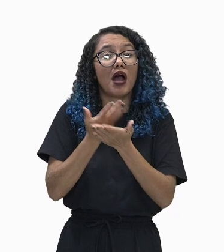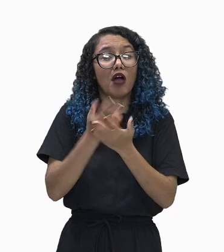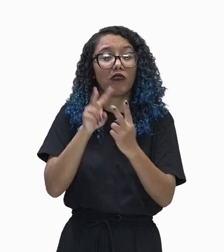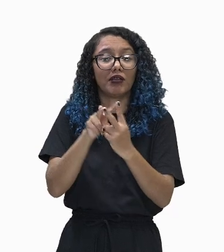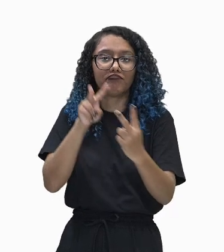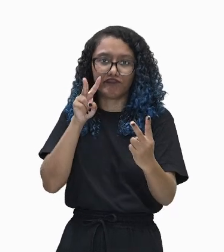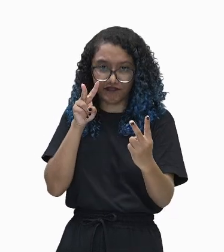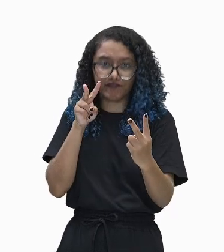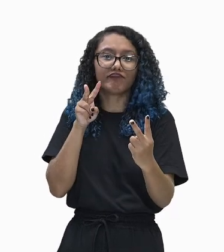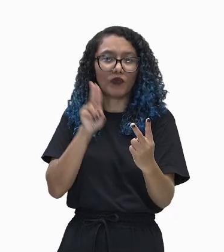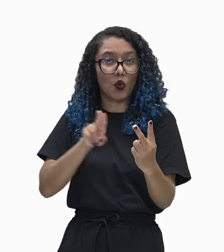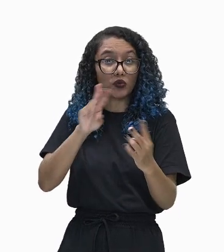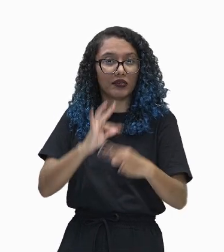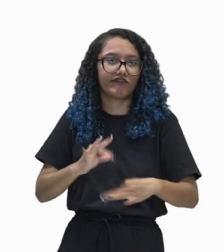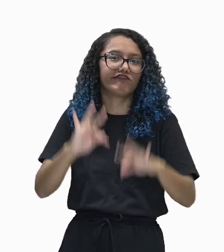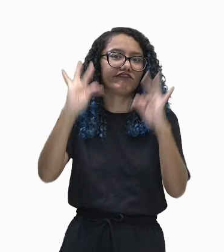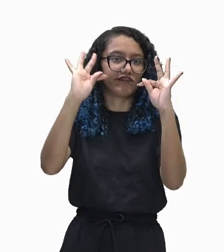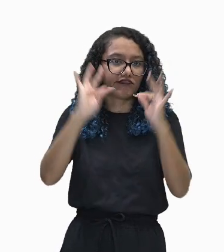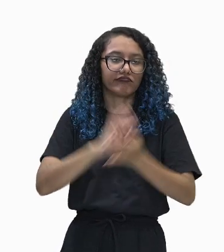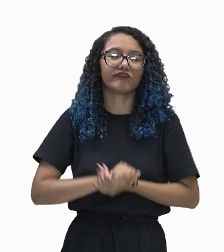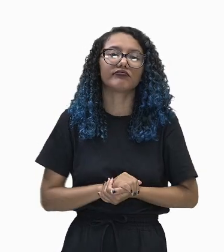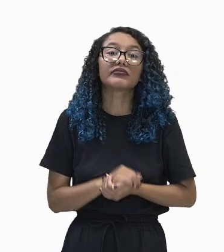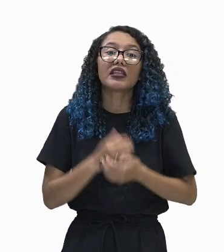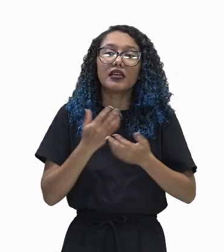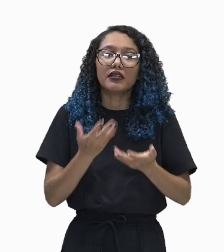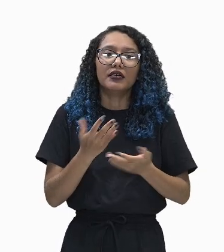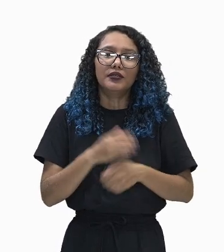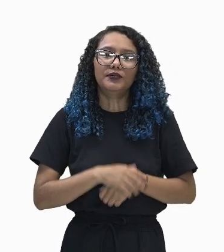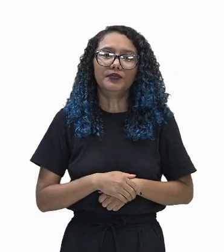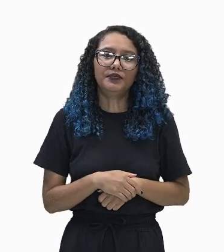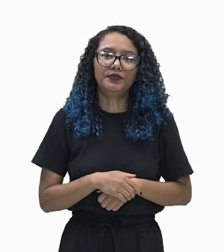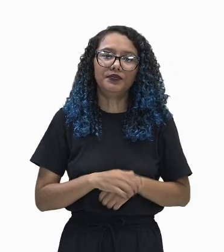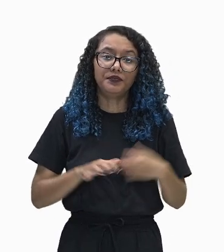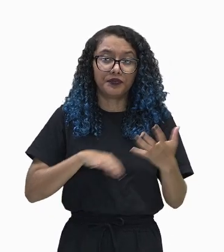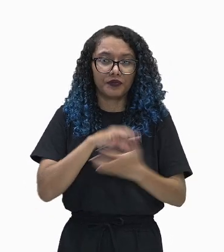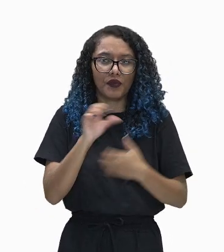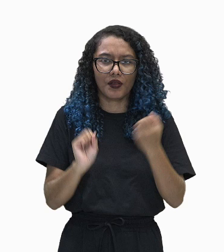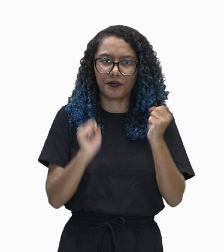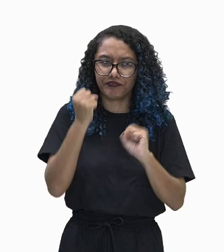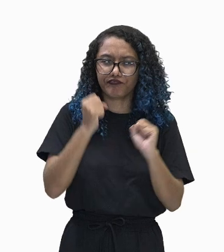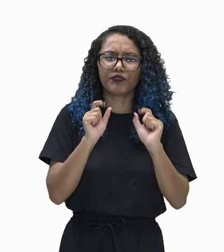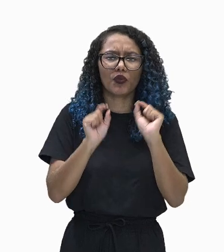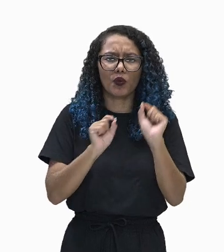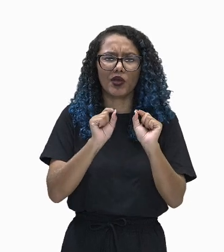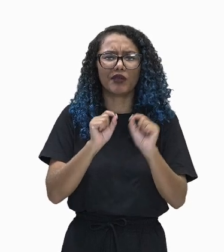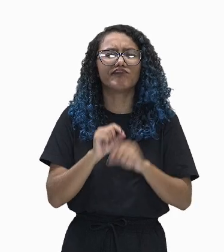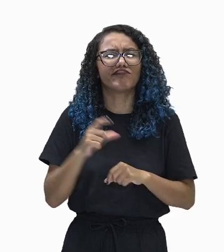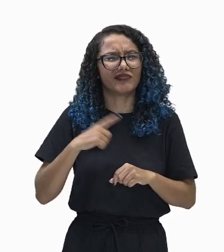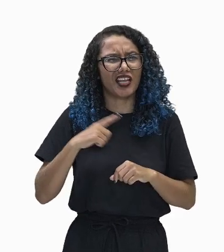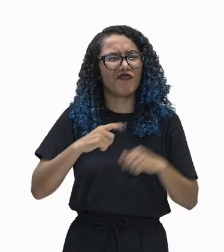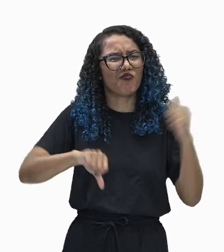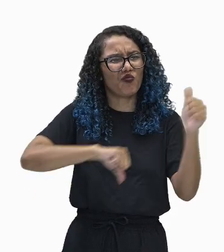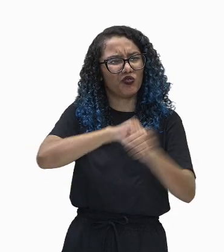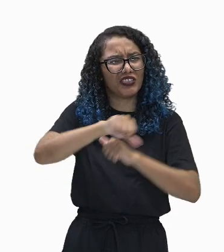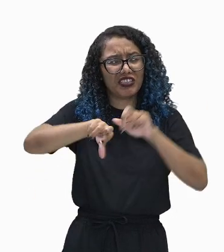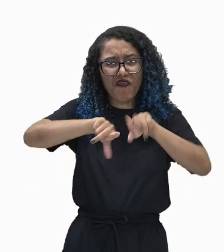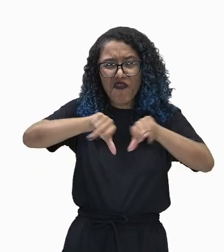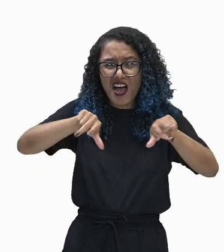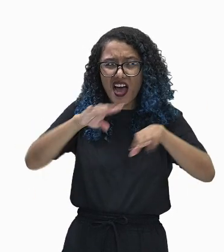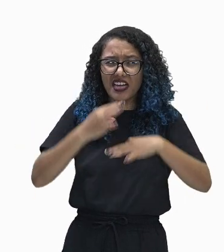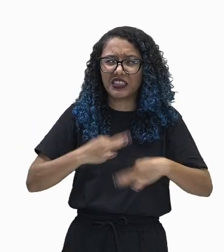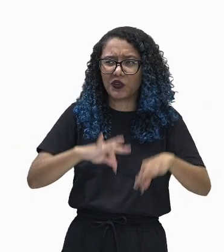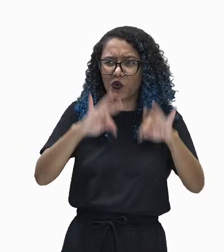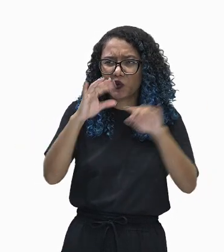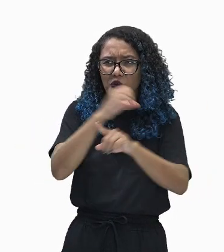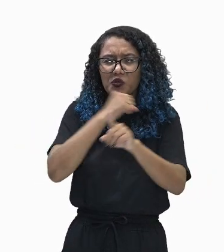Vamos lá, galera. A Revolução Industrial foi um processo de grandes transformações tecnológicas, sociais e econômicas